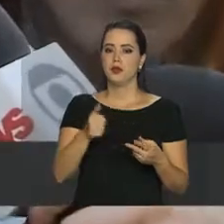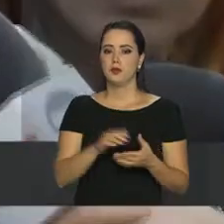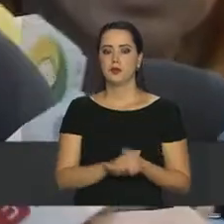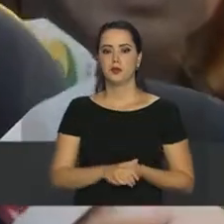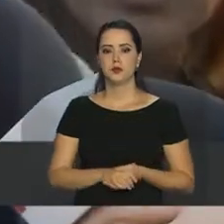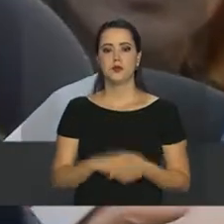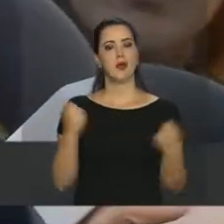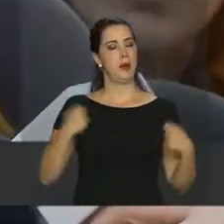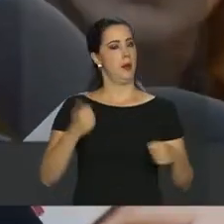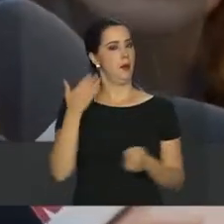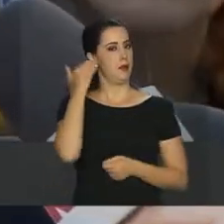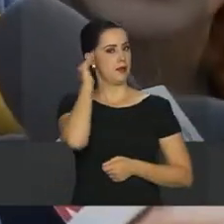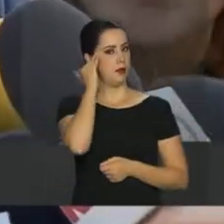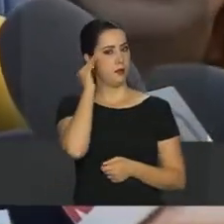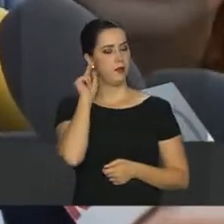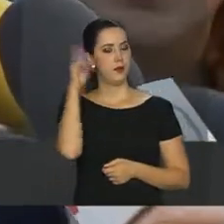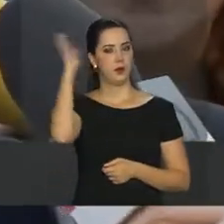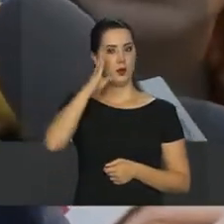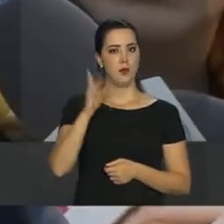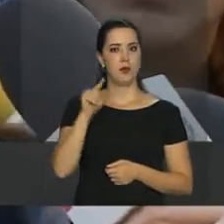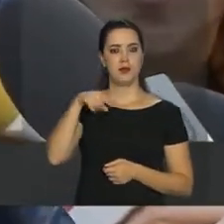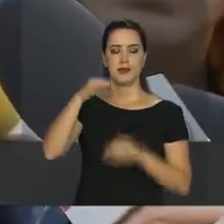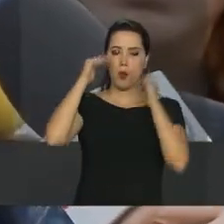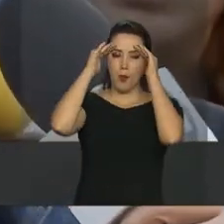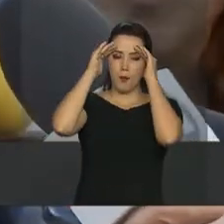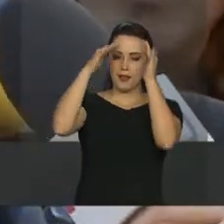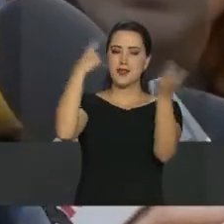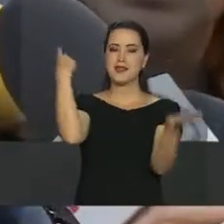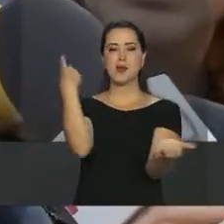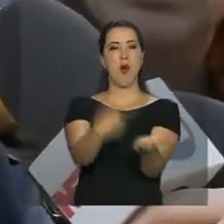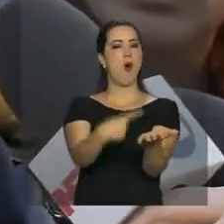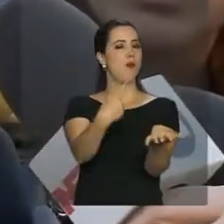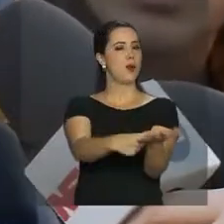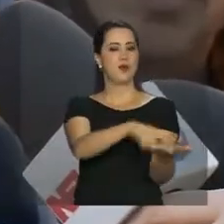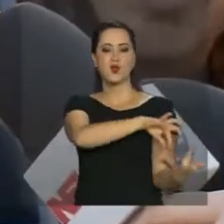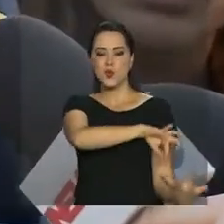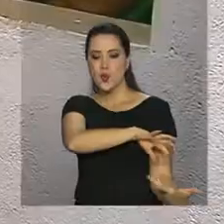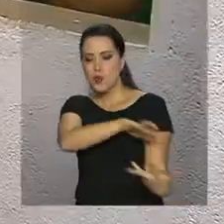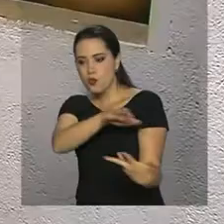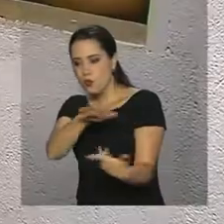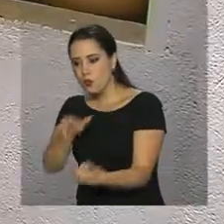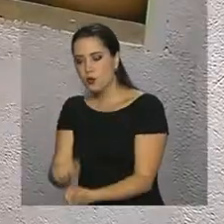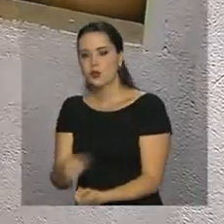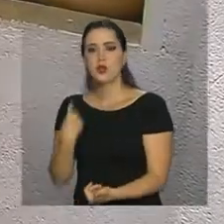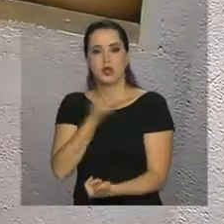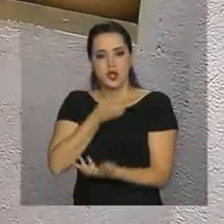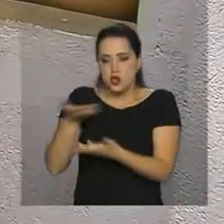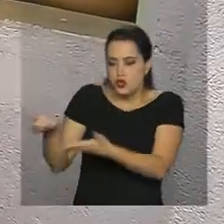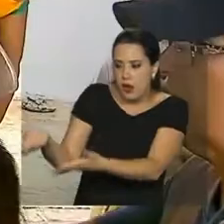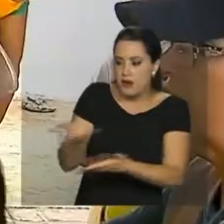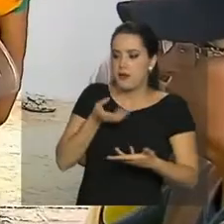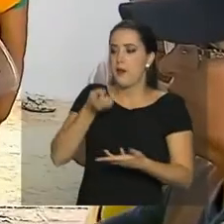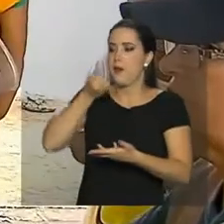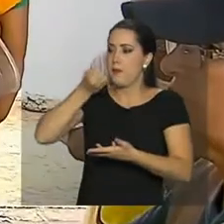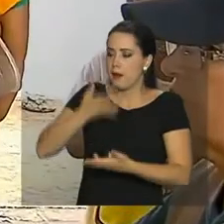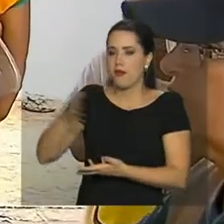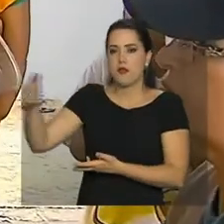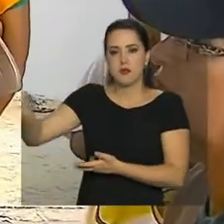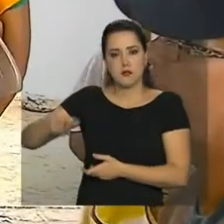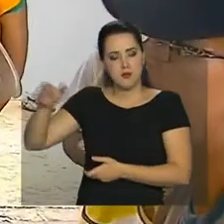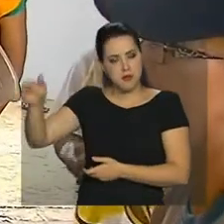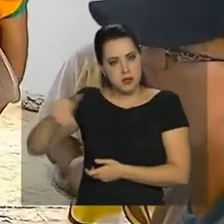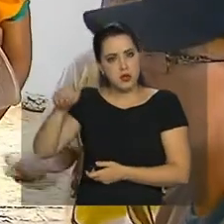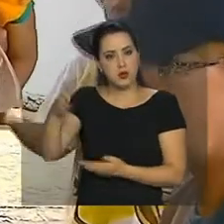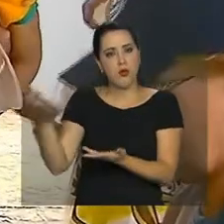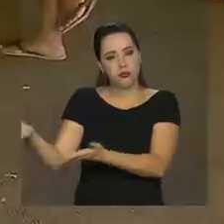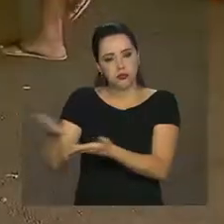presente que o Brasil é signatário de factos internacionais que nos colocam na condição de receber essas pessoas e lidar com